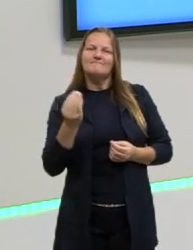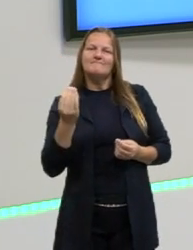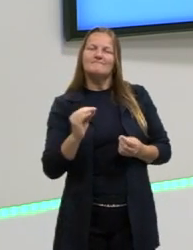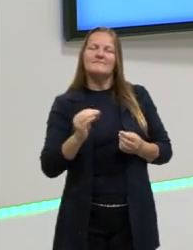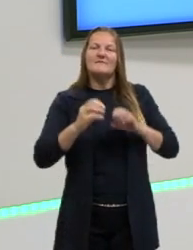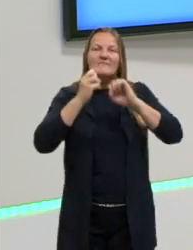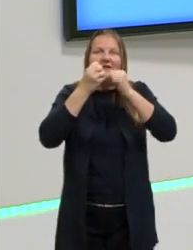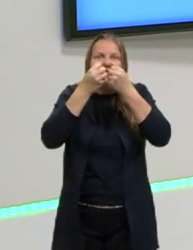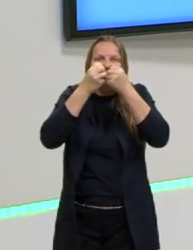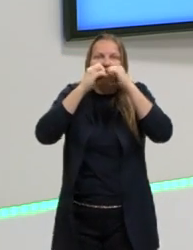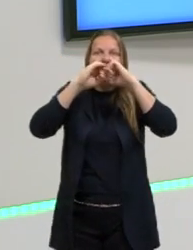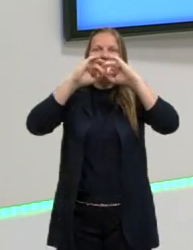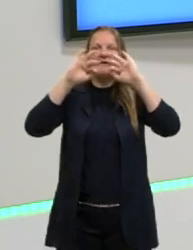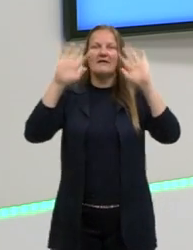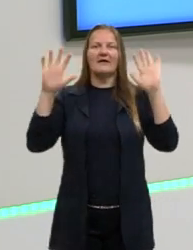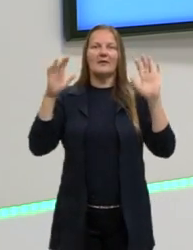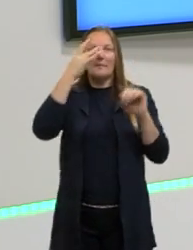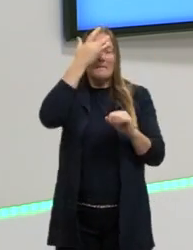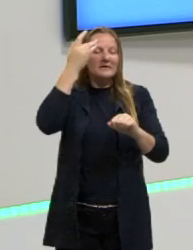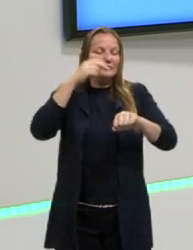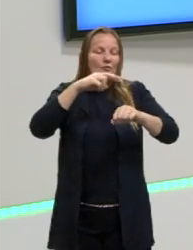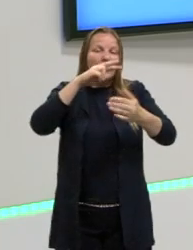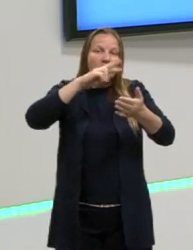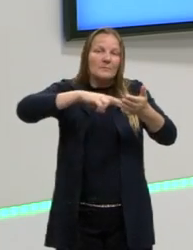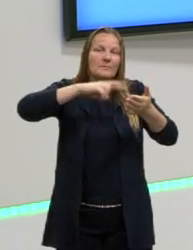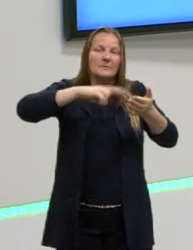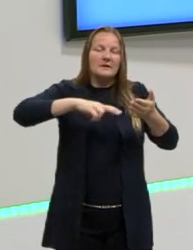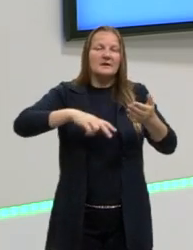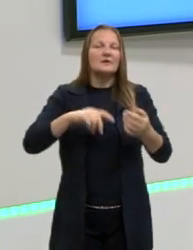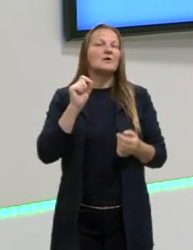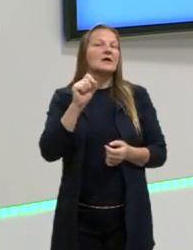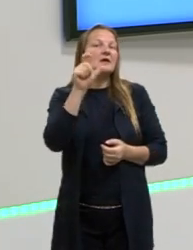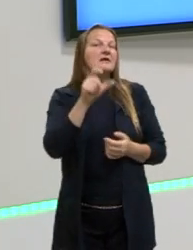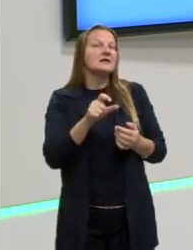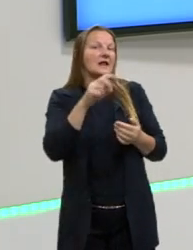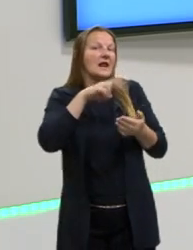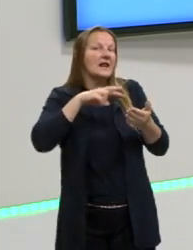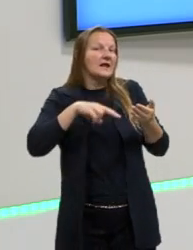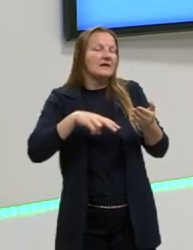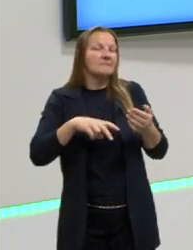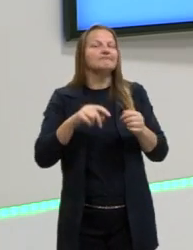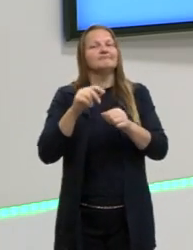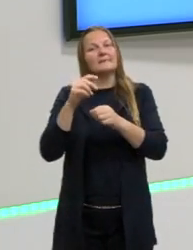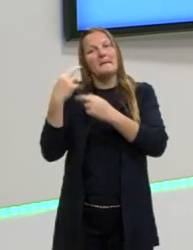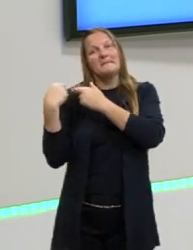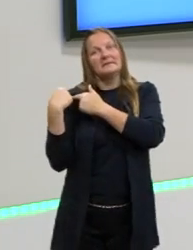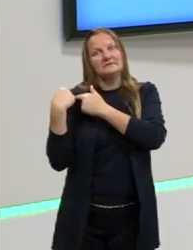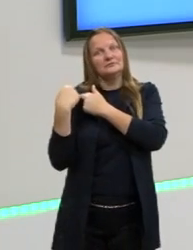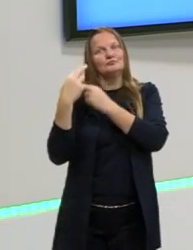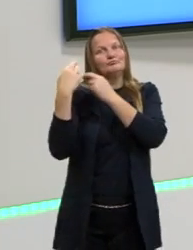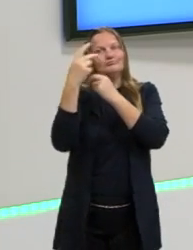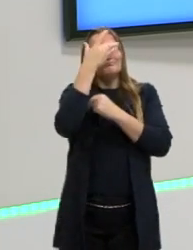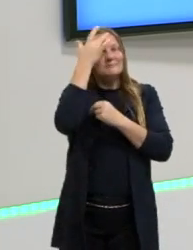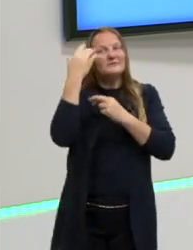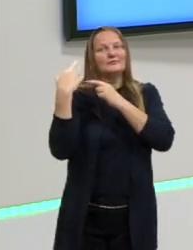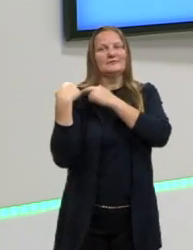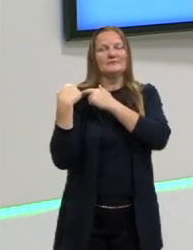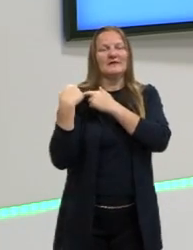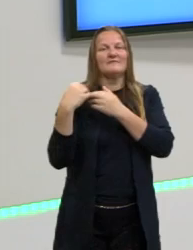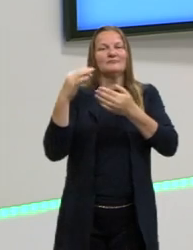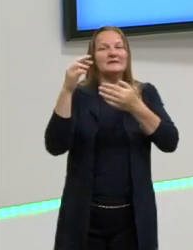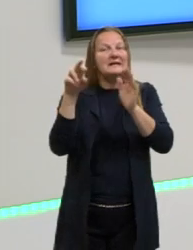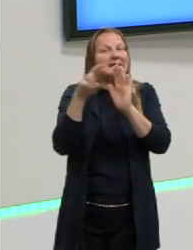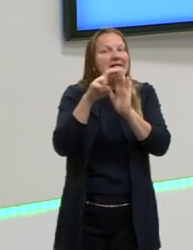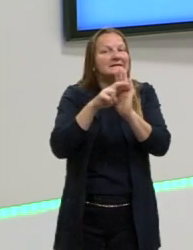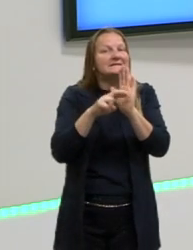claro para o nosso leitor, que é o corretor, que vai seguir os padrões de correção lá das